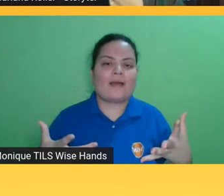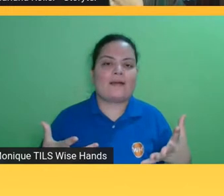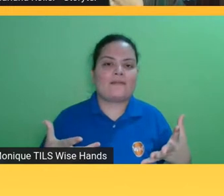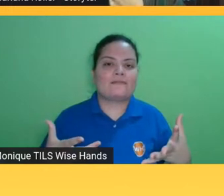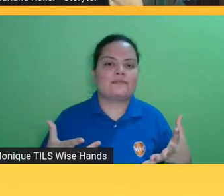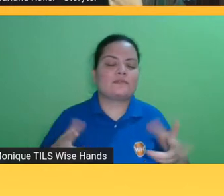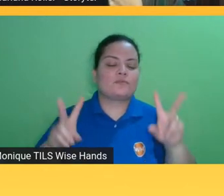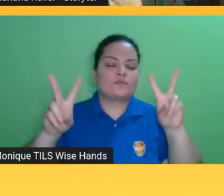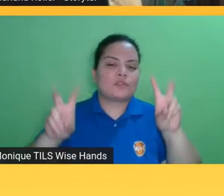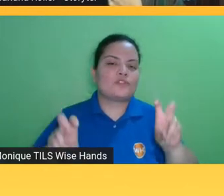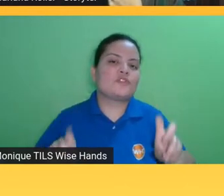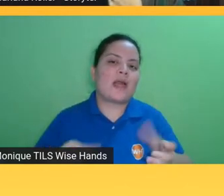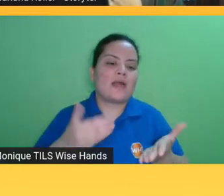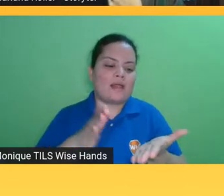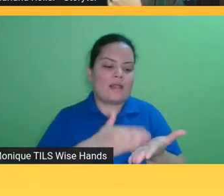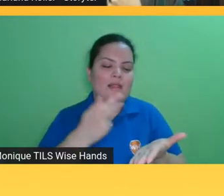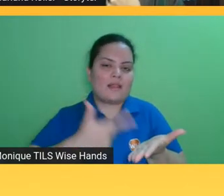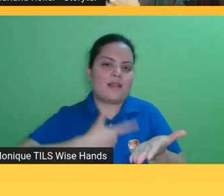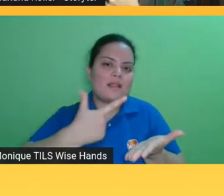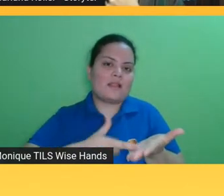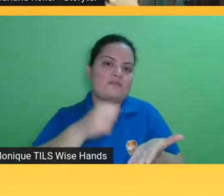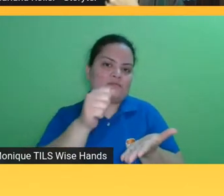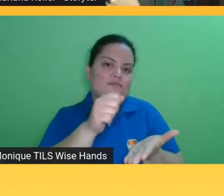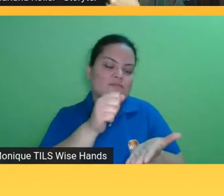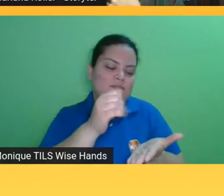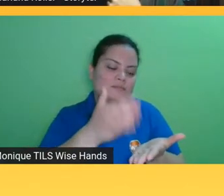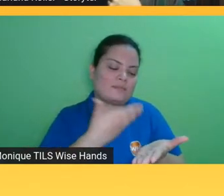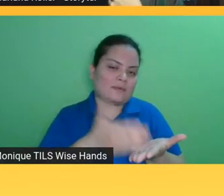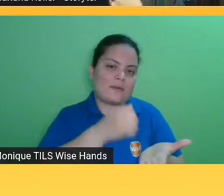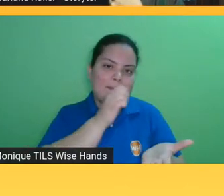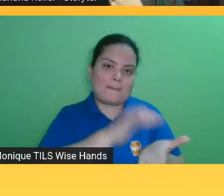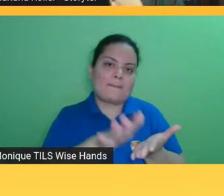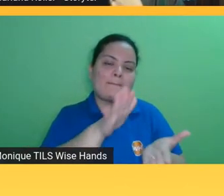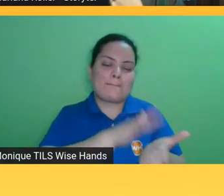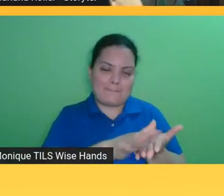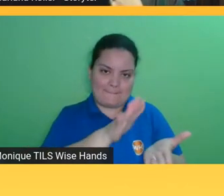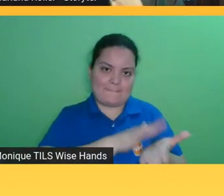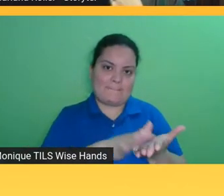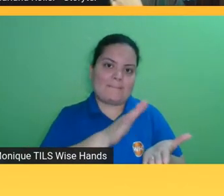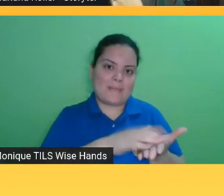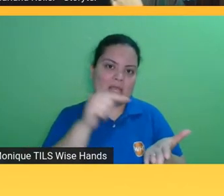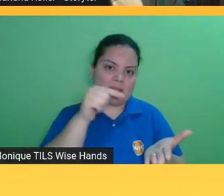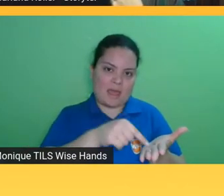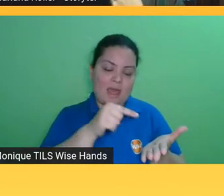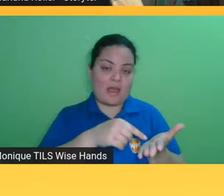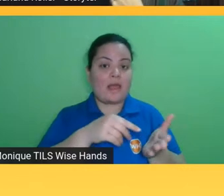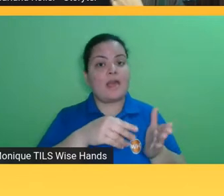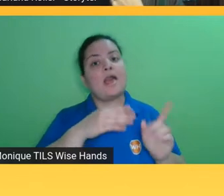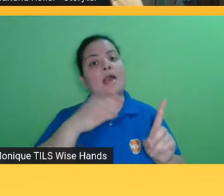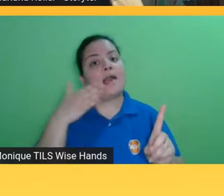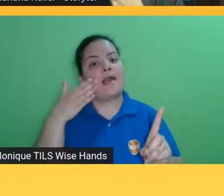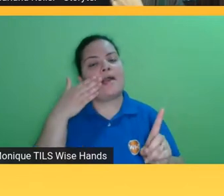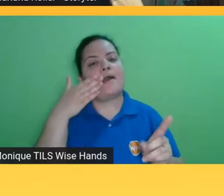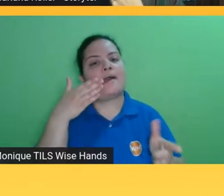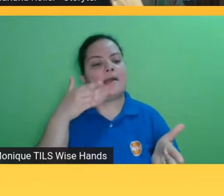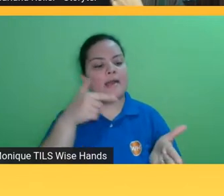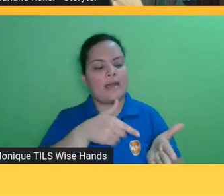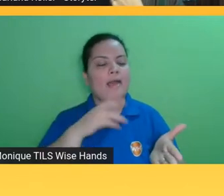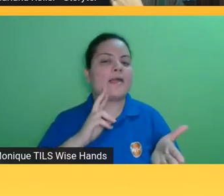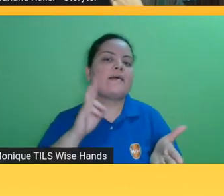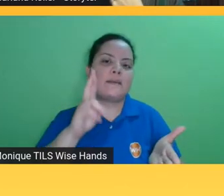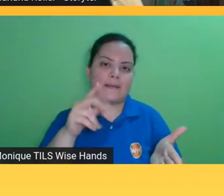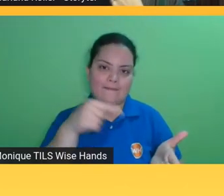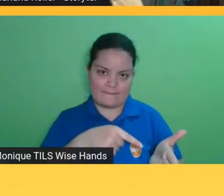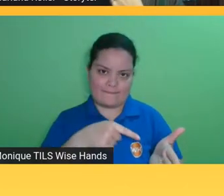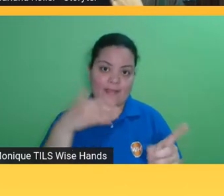para serem lidos em geral de forma linear tendo livro impresso ali como referência né então o que acontece já aconteceu